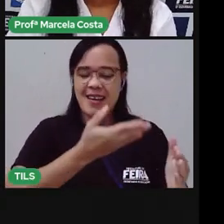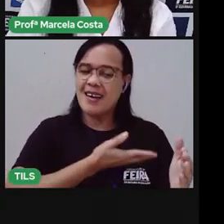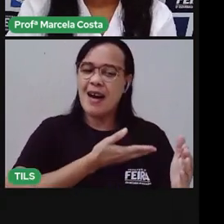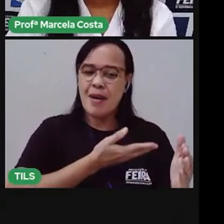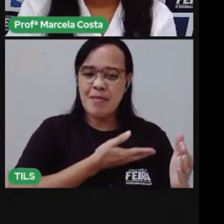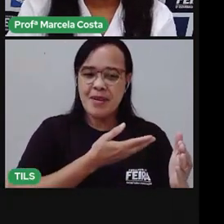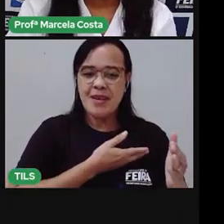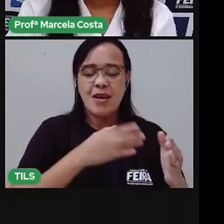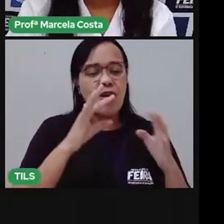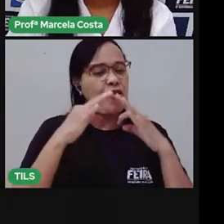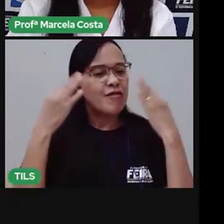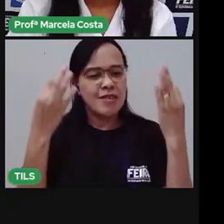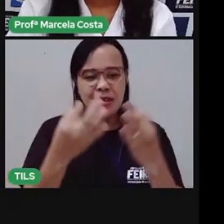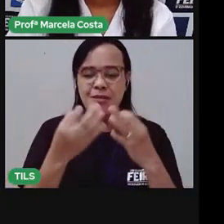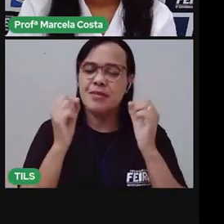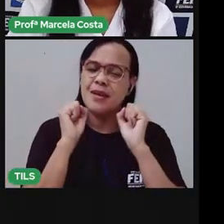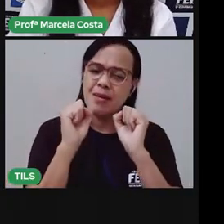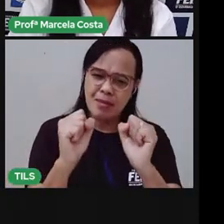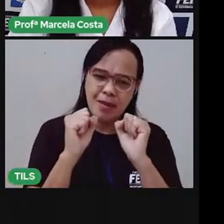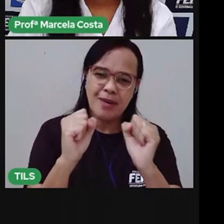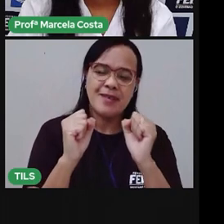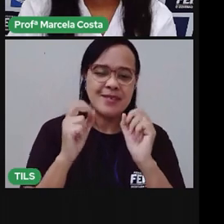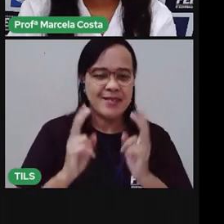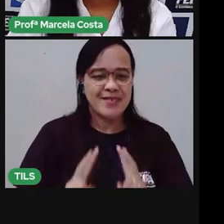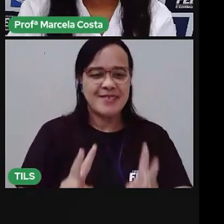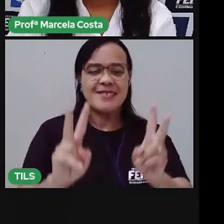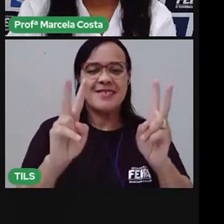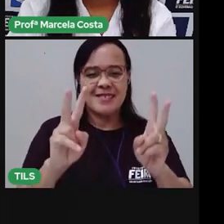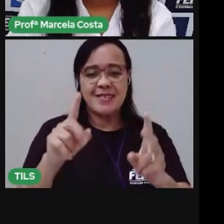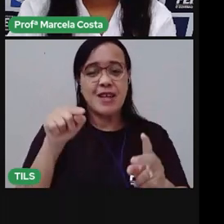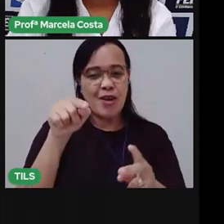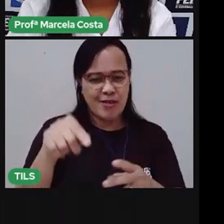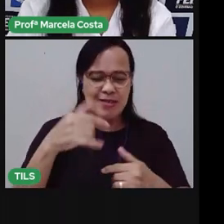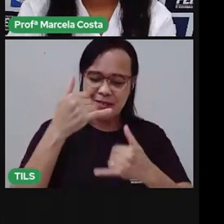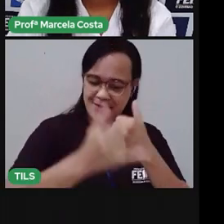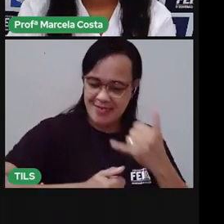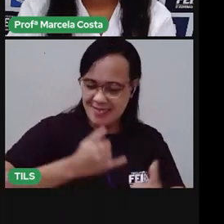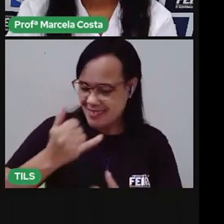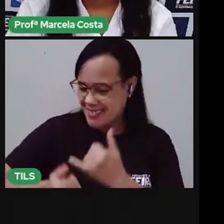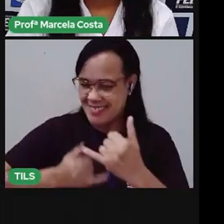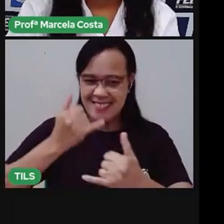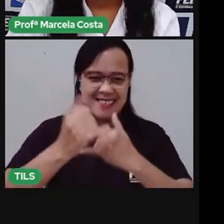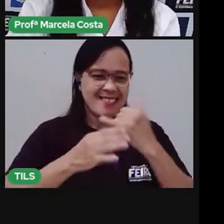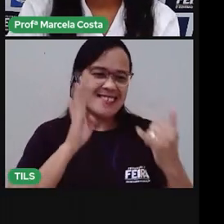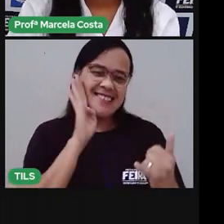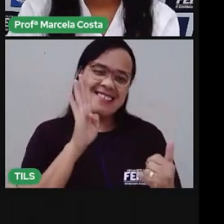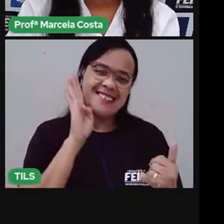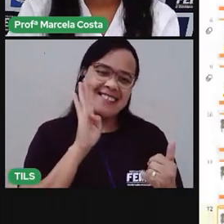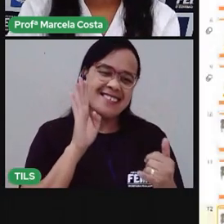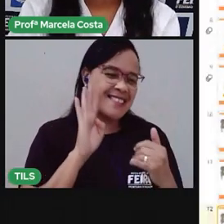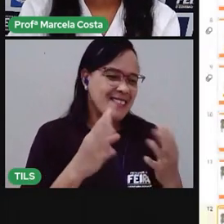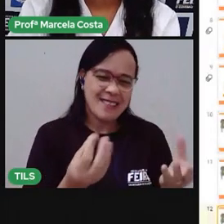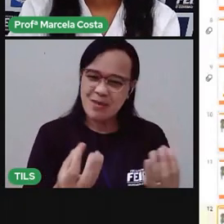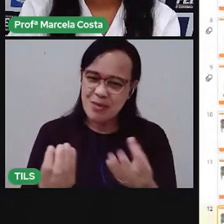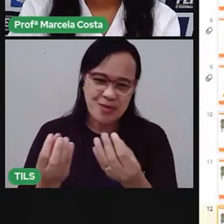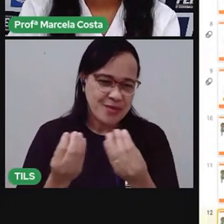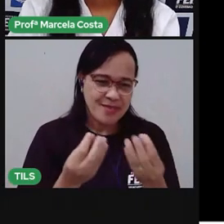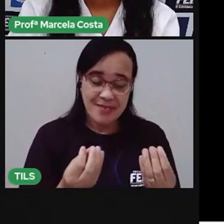com algum familiar. Tá? Tenho certeza que vocês vão se divertir bastante. Agora,